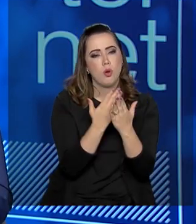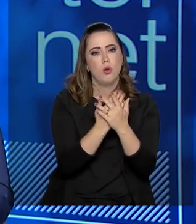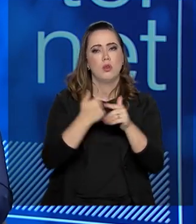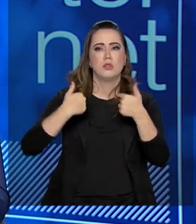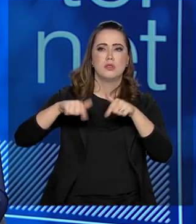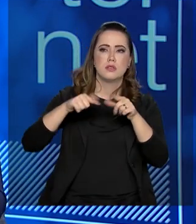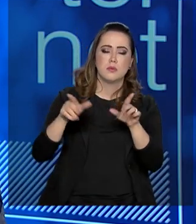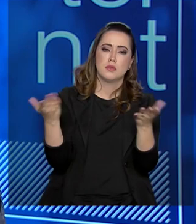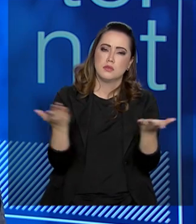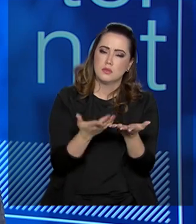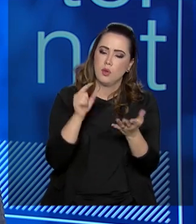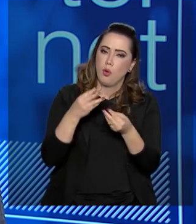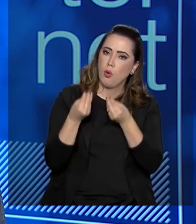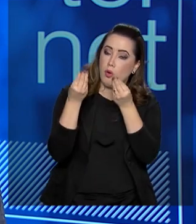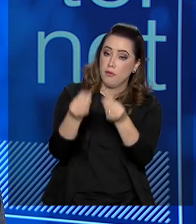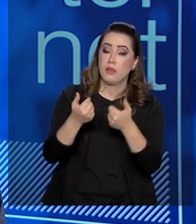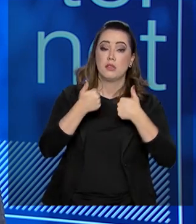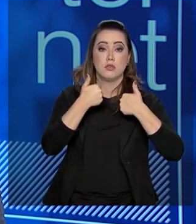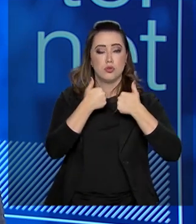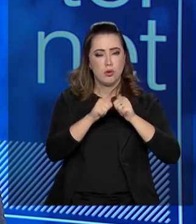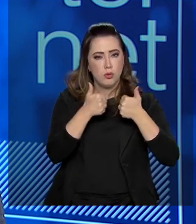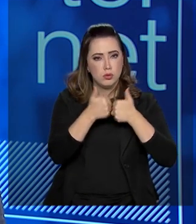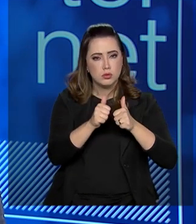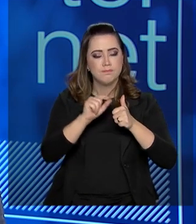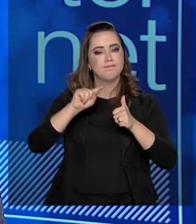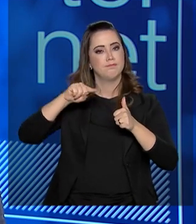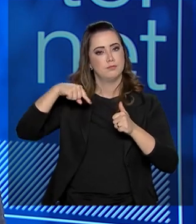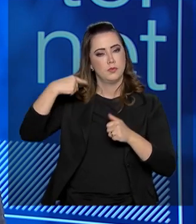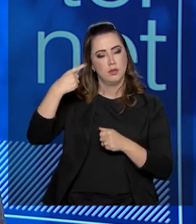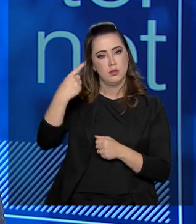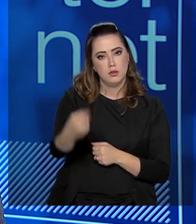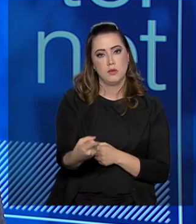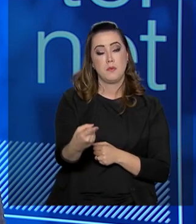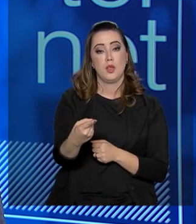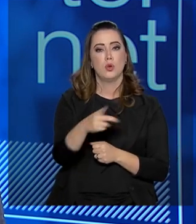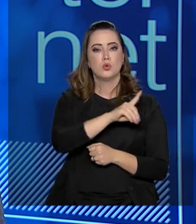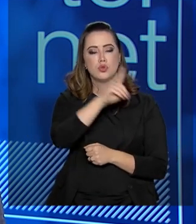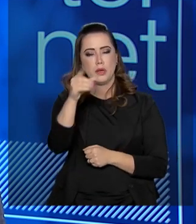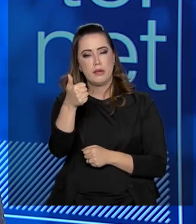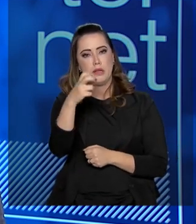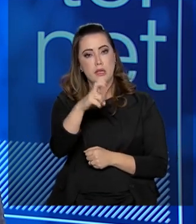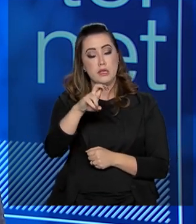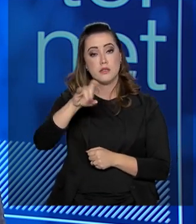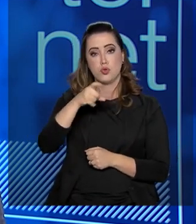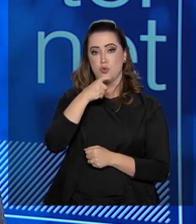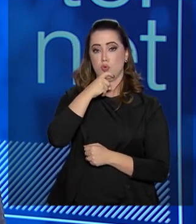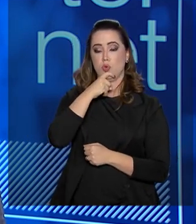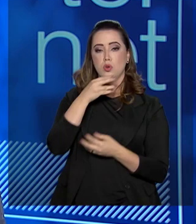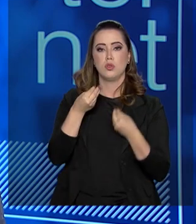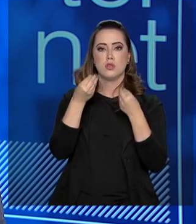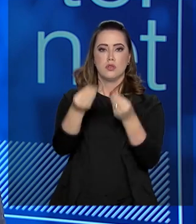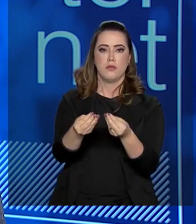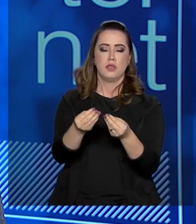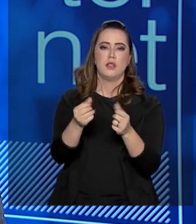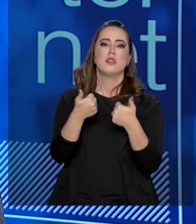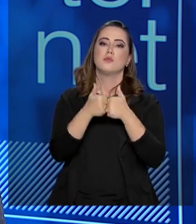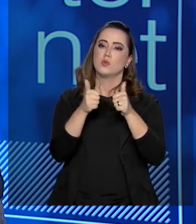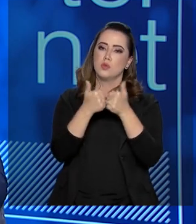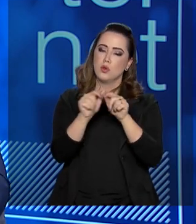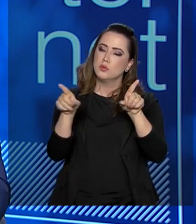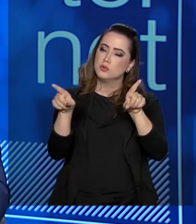trabalhando agora com a entrega de muitos ônibus. No próximo dia 15 de julho, entregaremos ônibus.